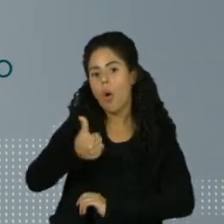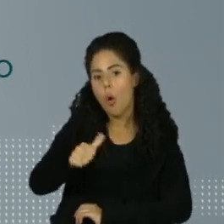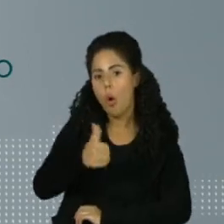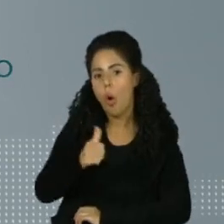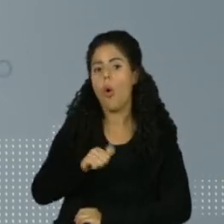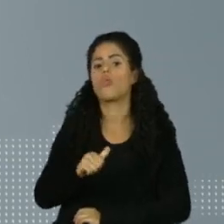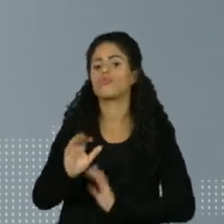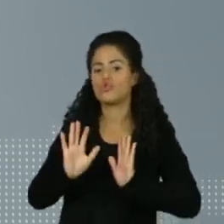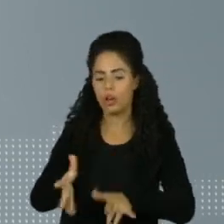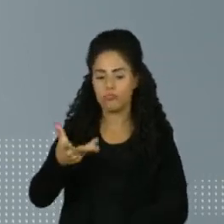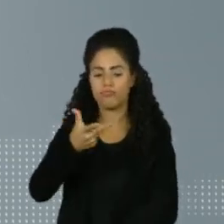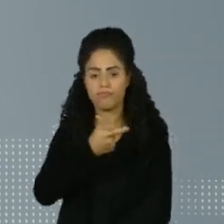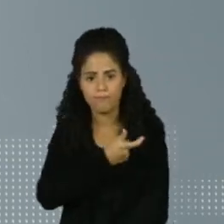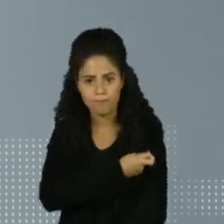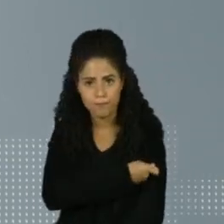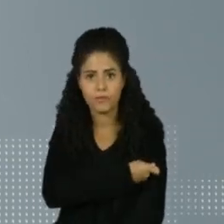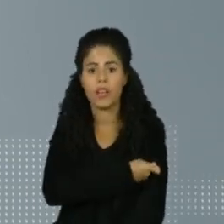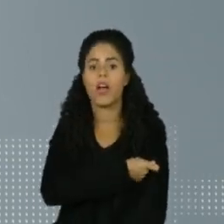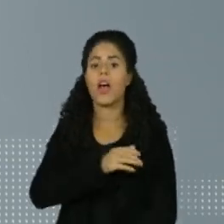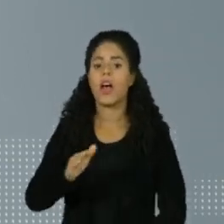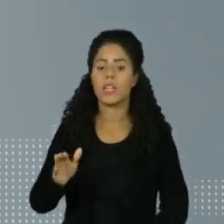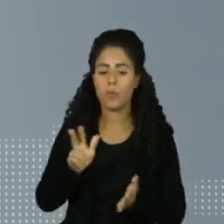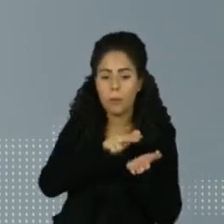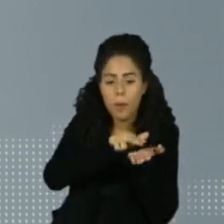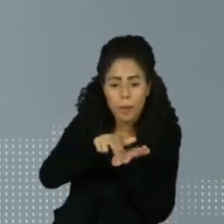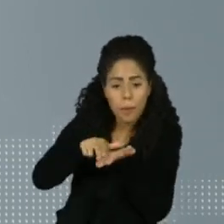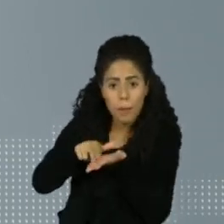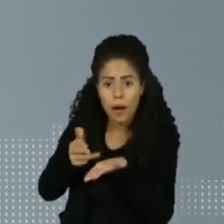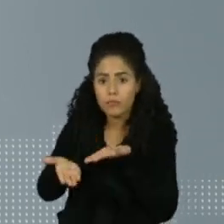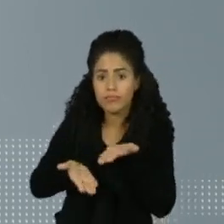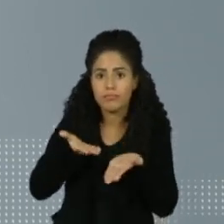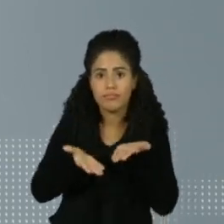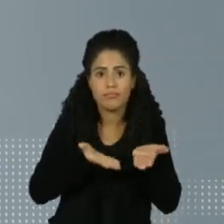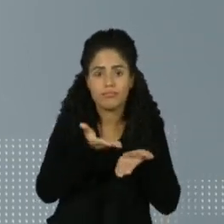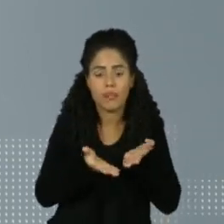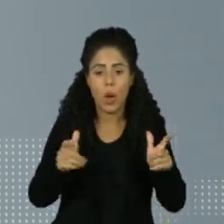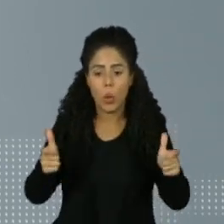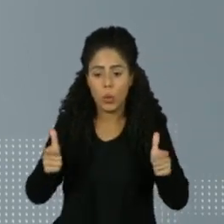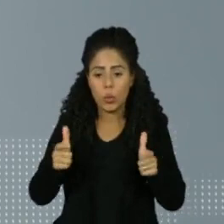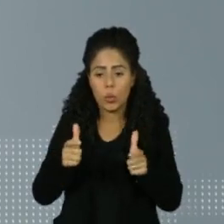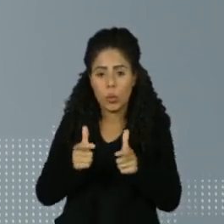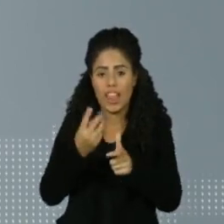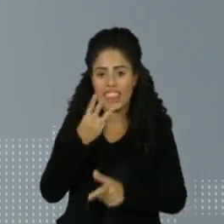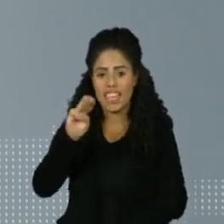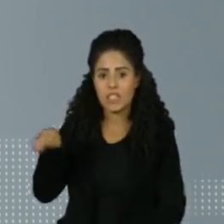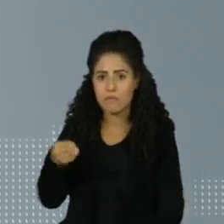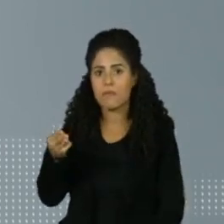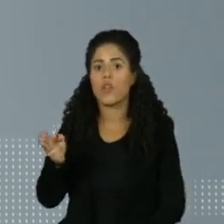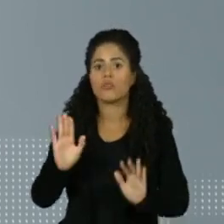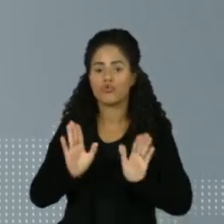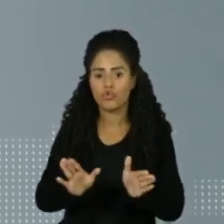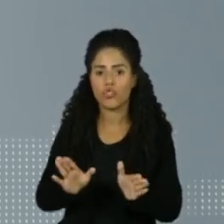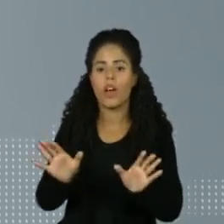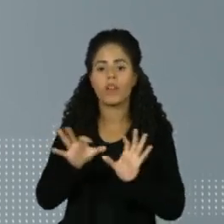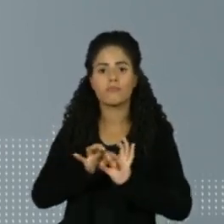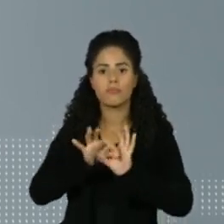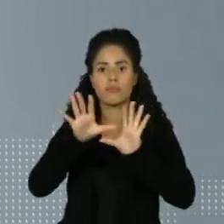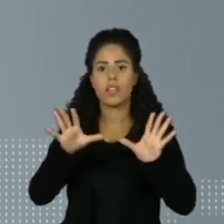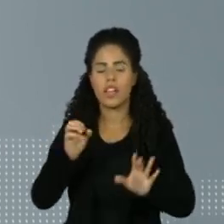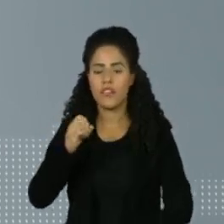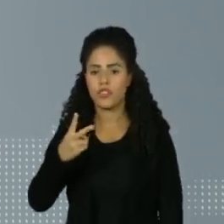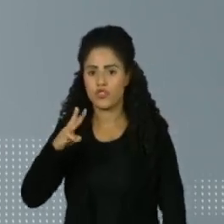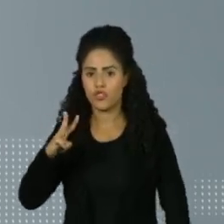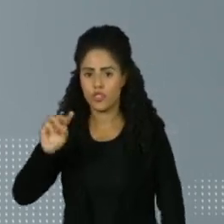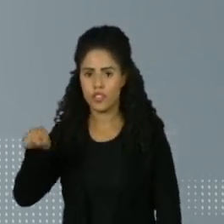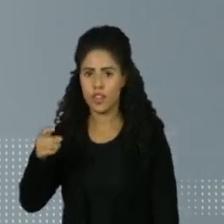coronavírus. O número de pacientes em acompanhamento caiu para menos de 3 milhões e os recuperados são quase